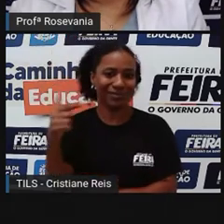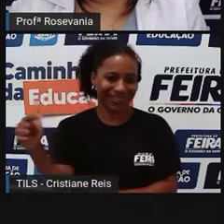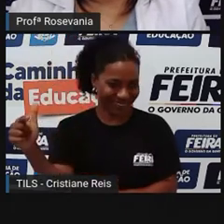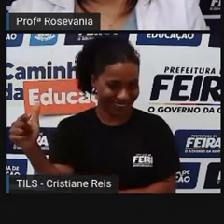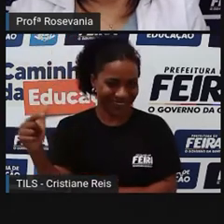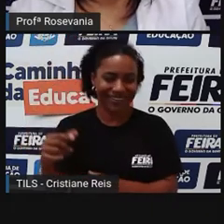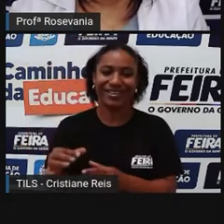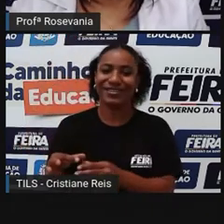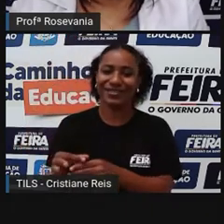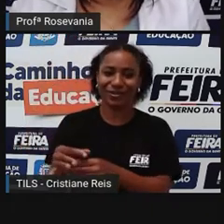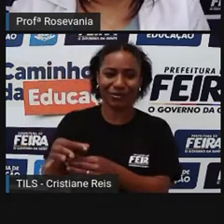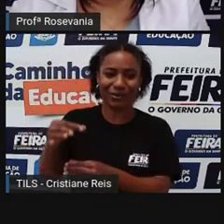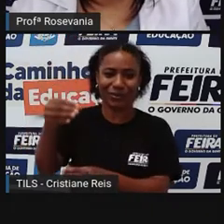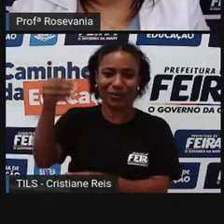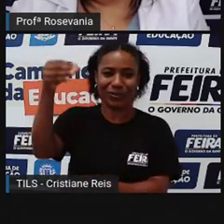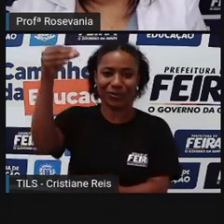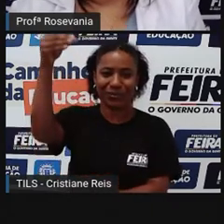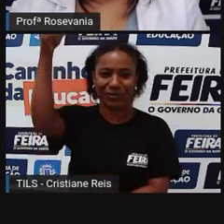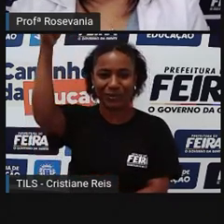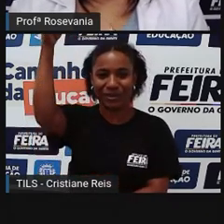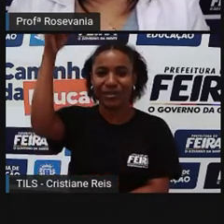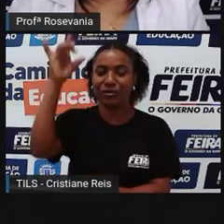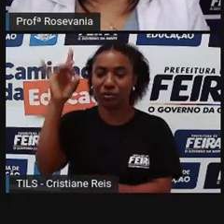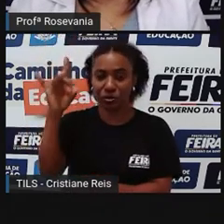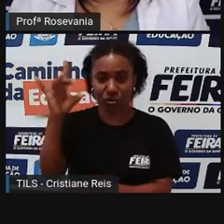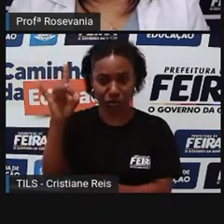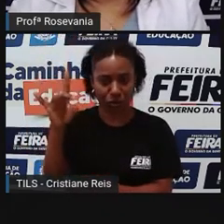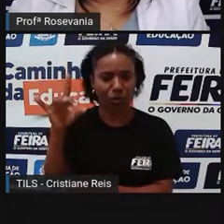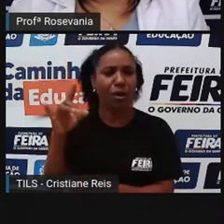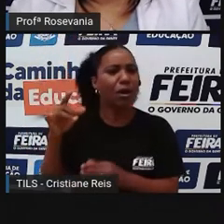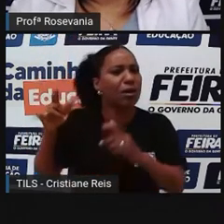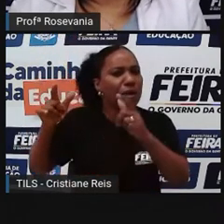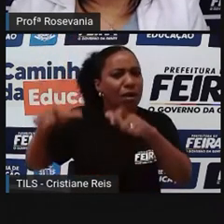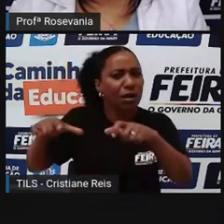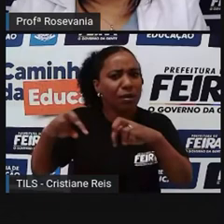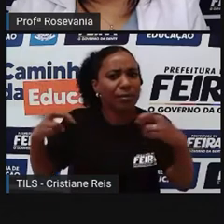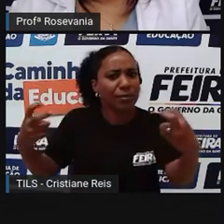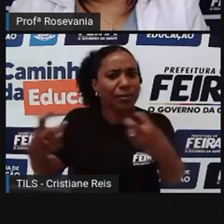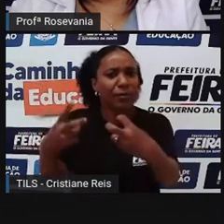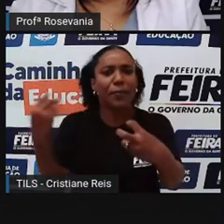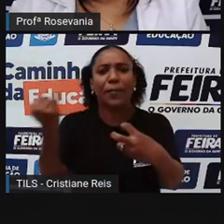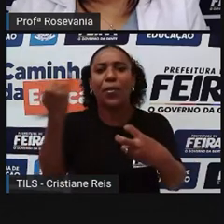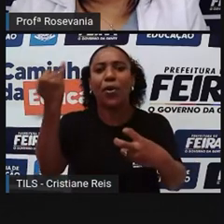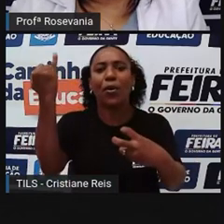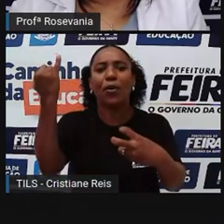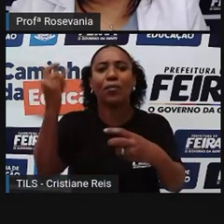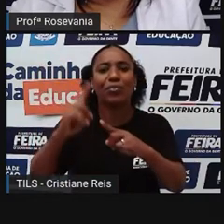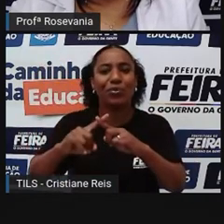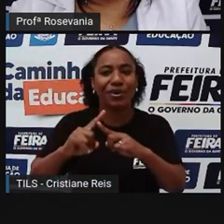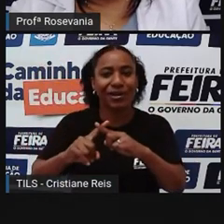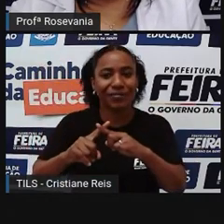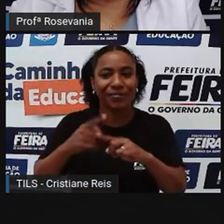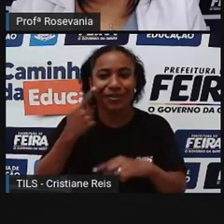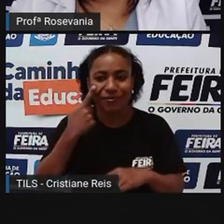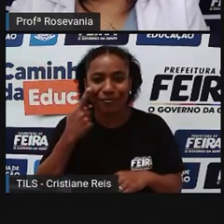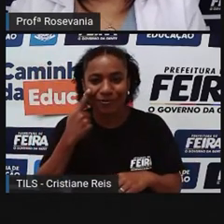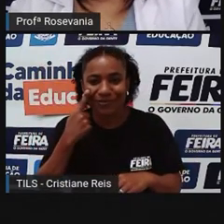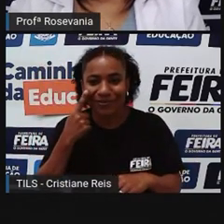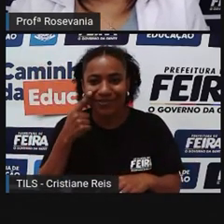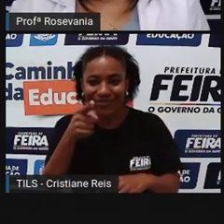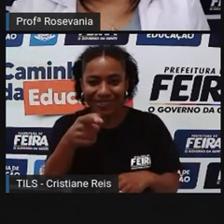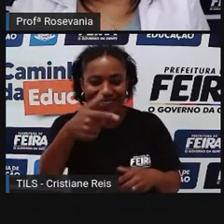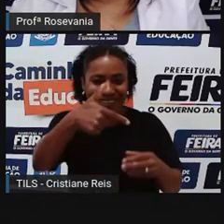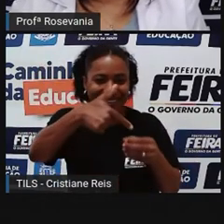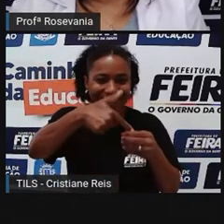nesse espaço que recebia os rebanhos, né, e também quem tinha carros podia abastecer. Olha, gente, aqui a nossa